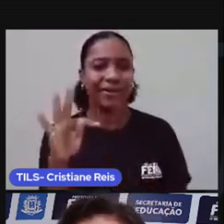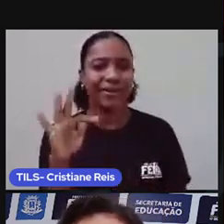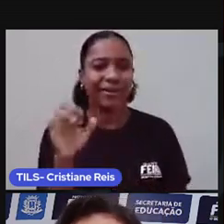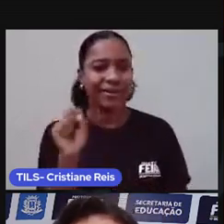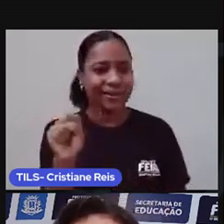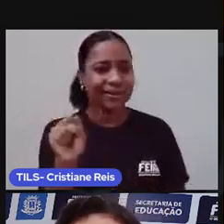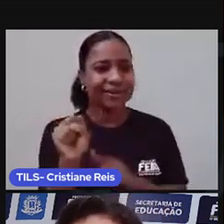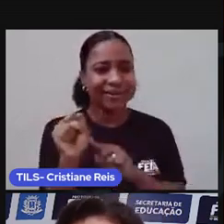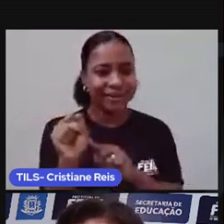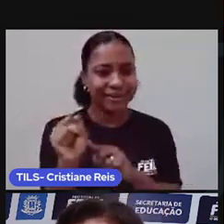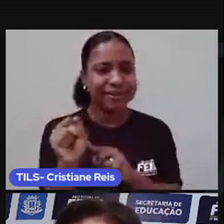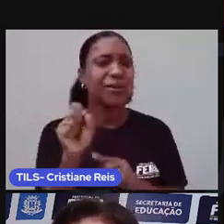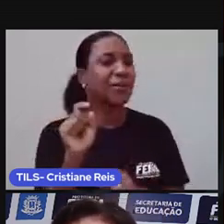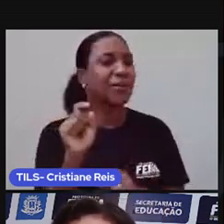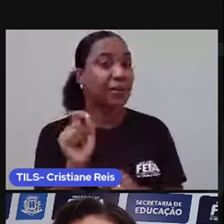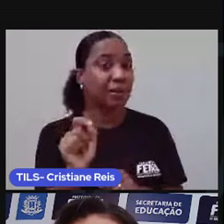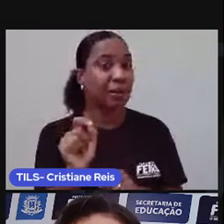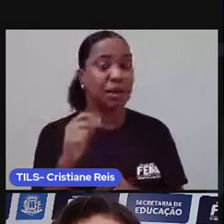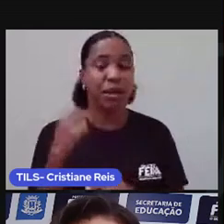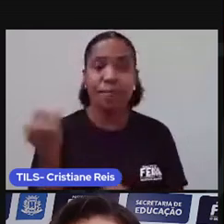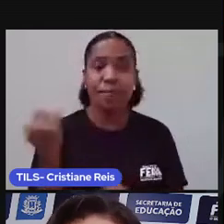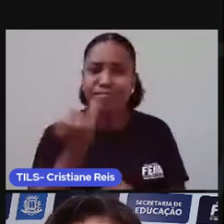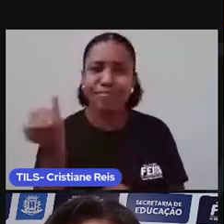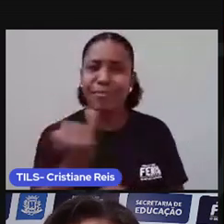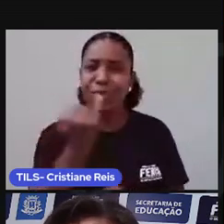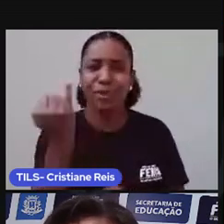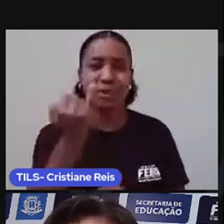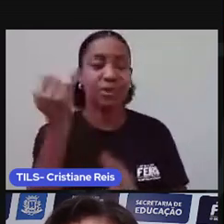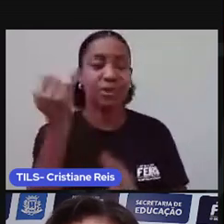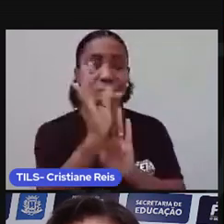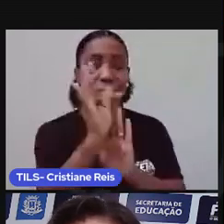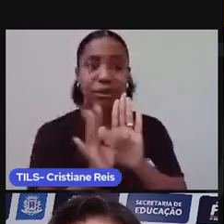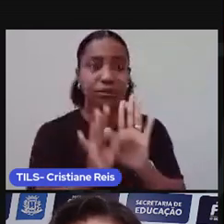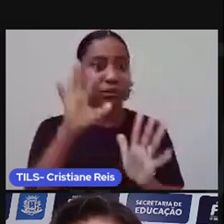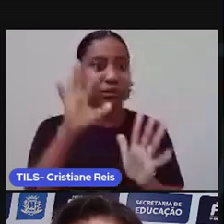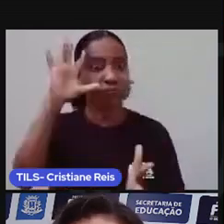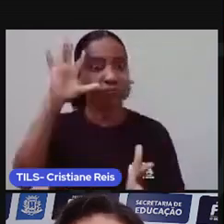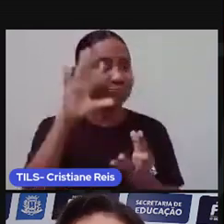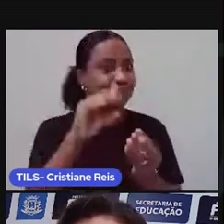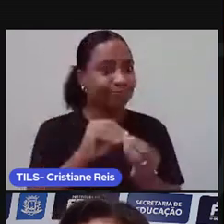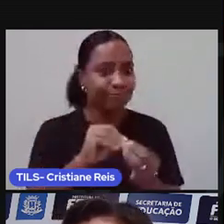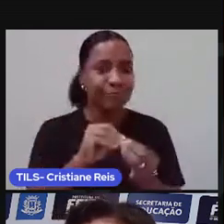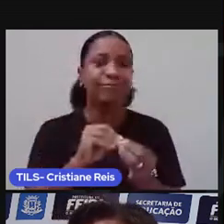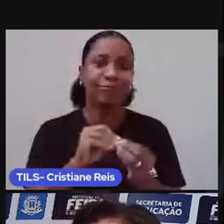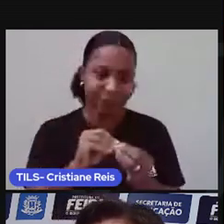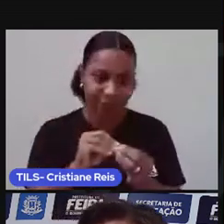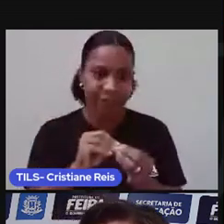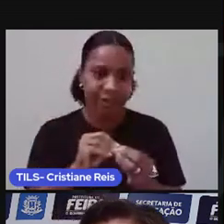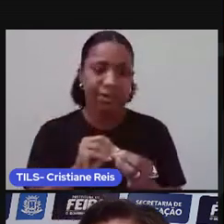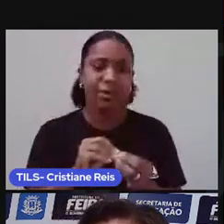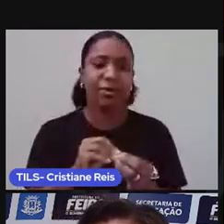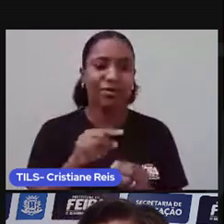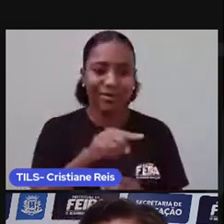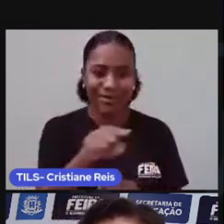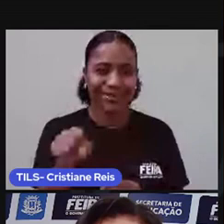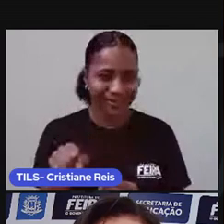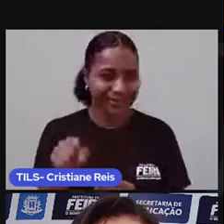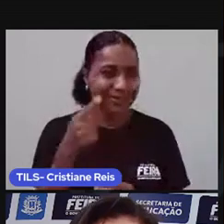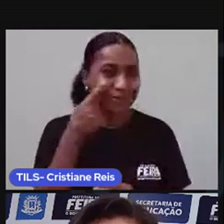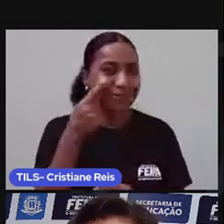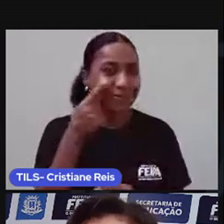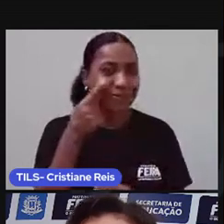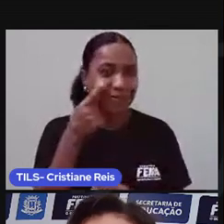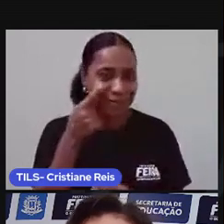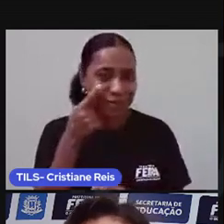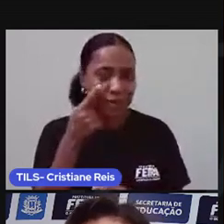Elas são muito importantes para a compreensão do texto. Vocês já devem ter percebido que existem